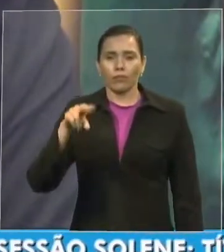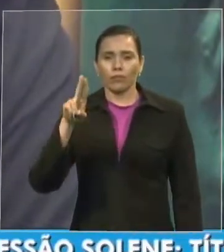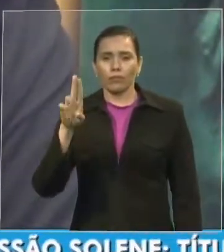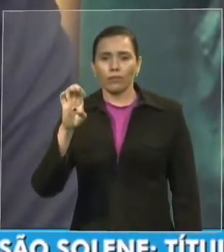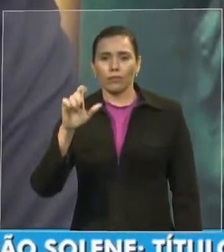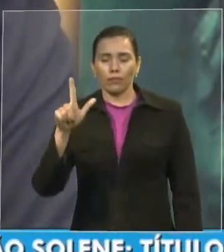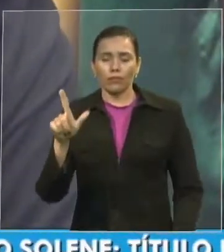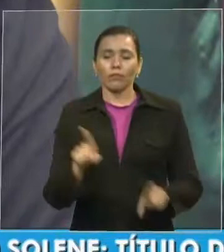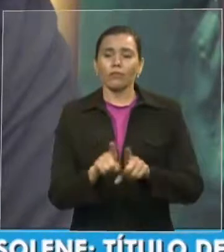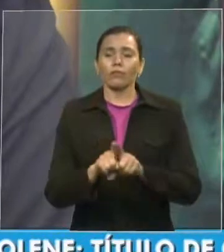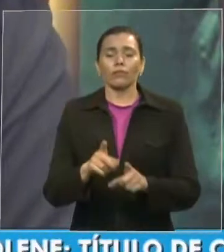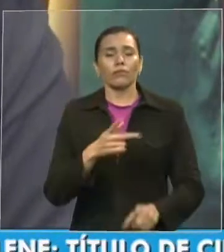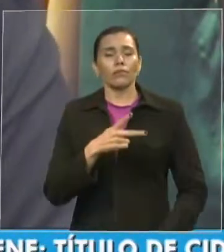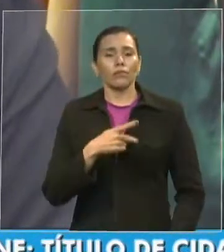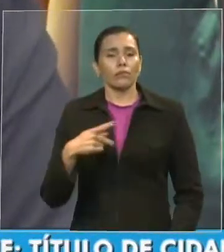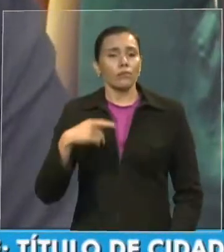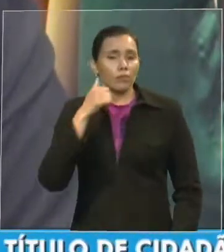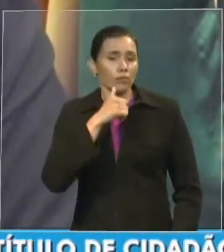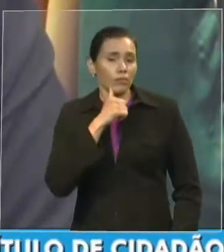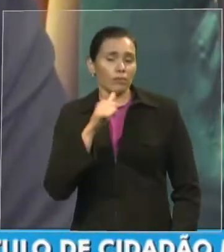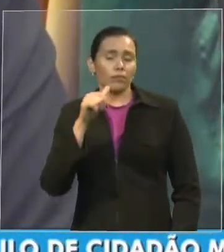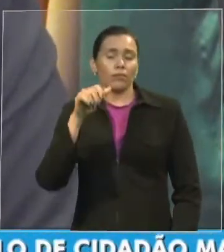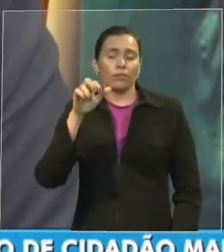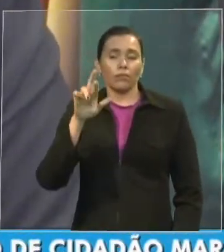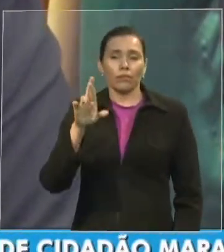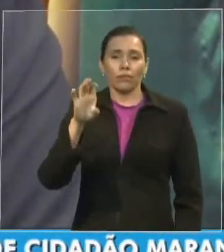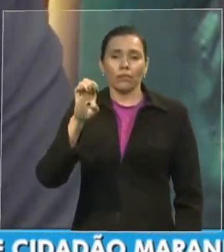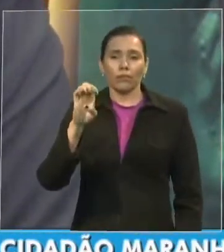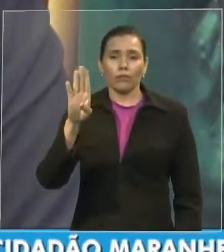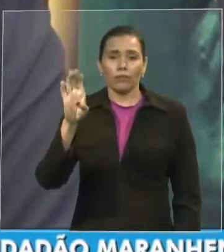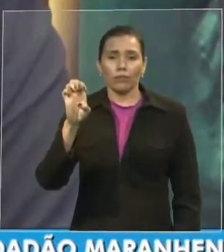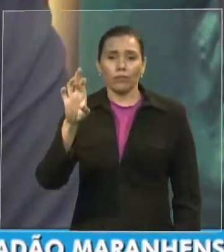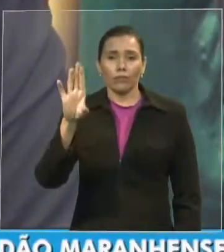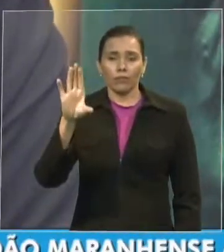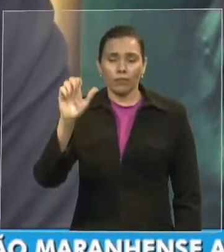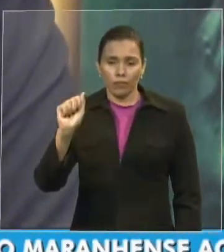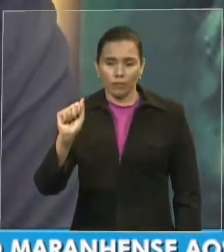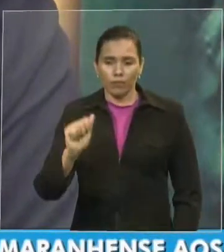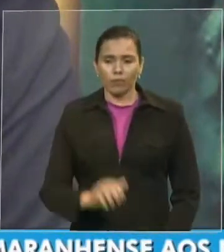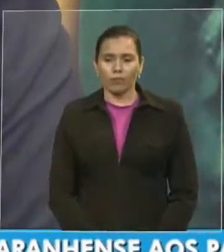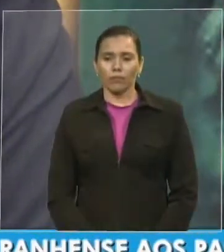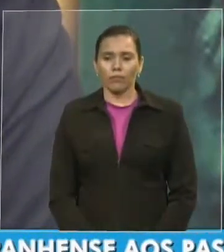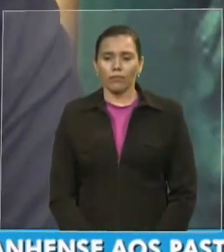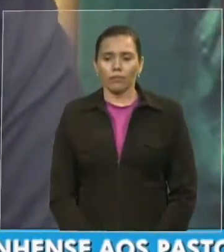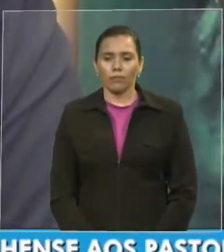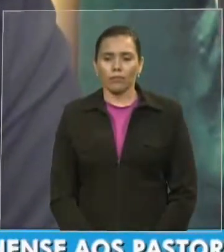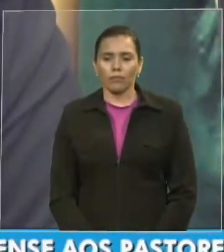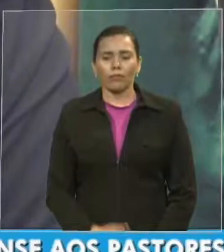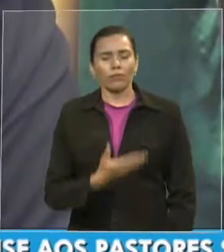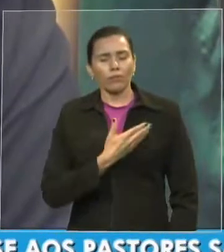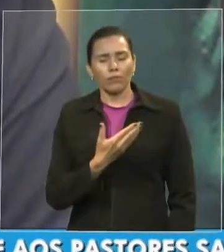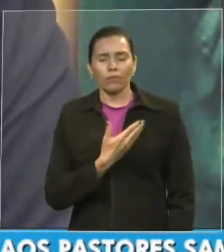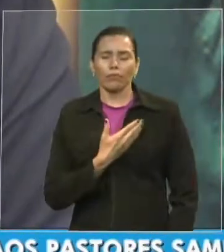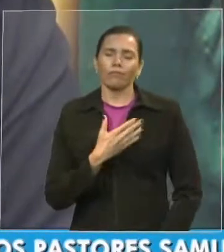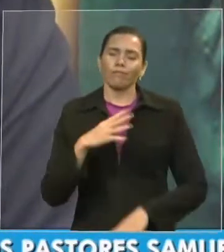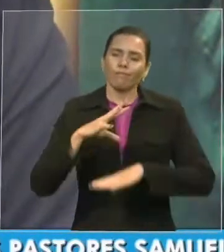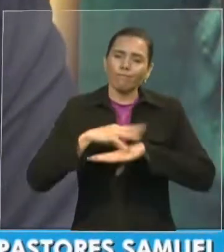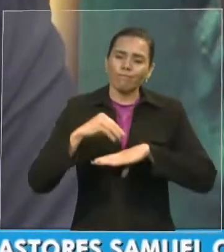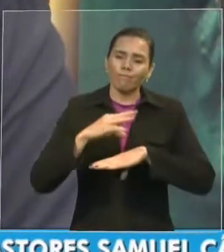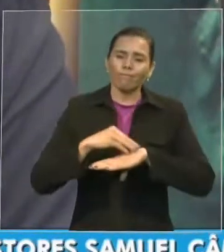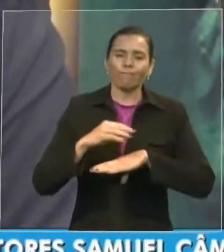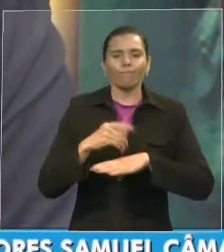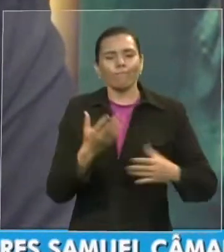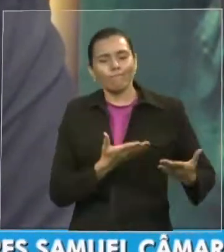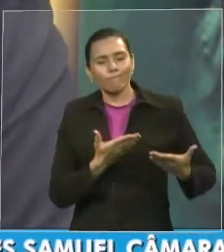E a esse amigo que compõe a mesa e que tem nos tratado tão bem aqui, recebido